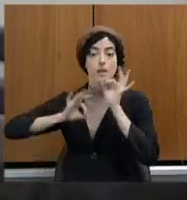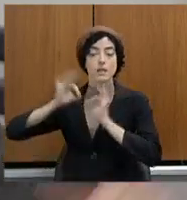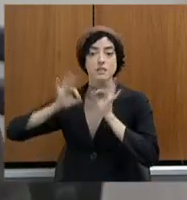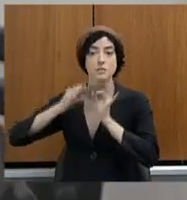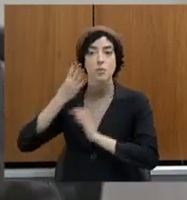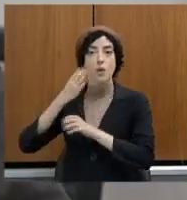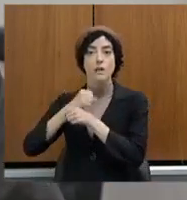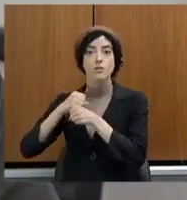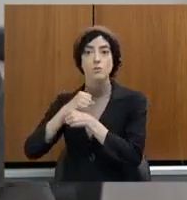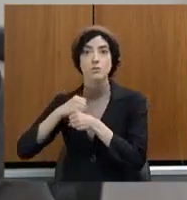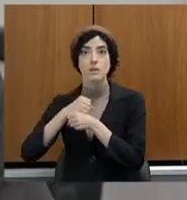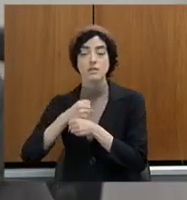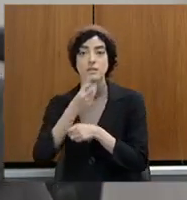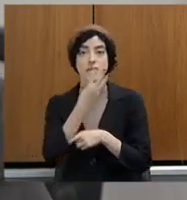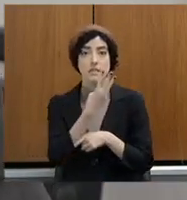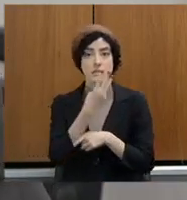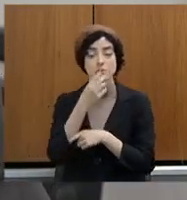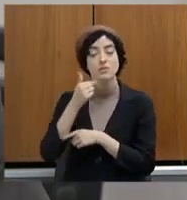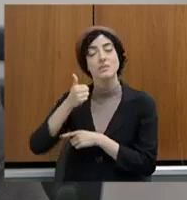cento e setenta